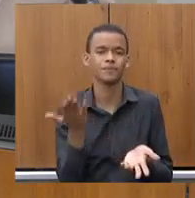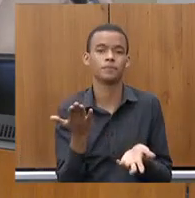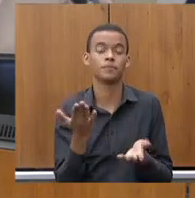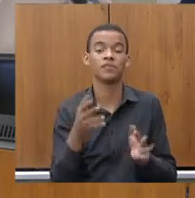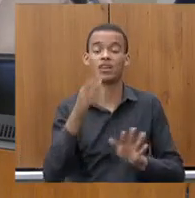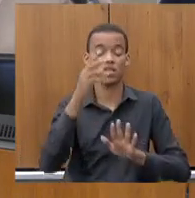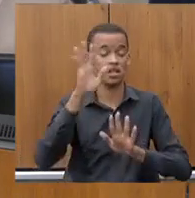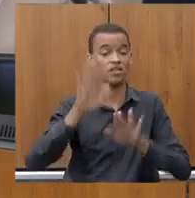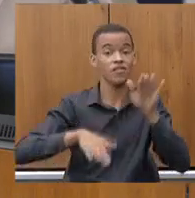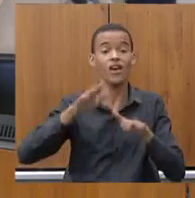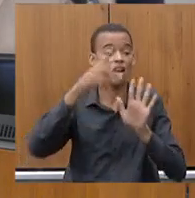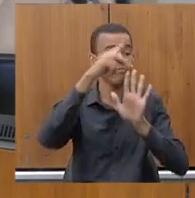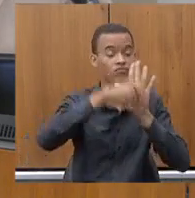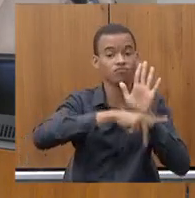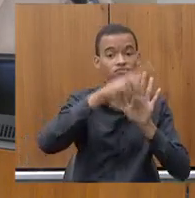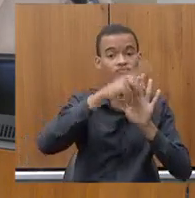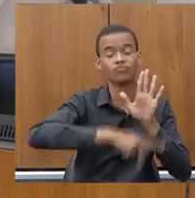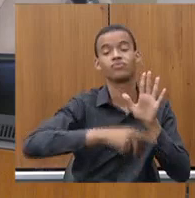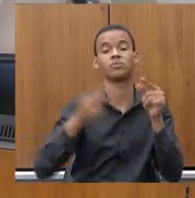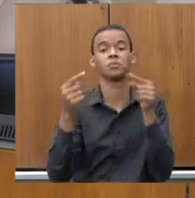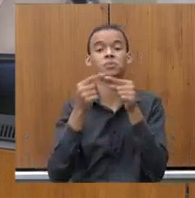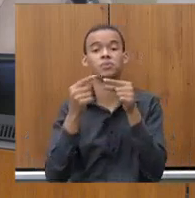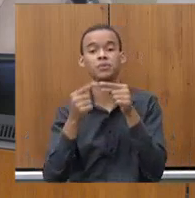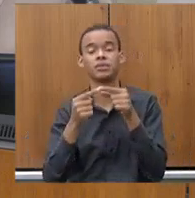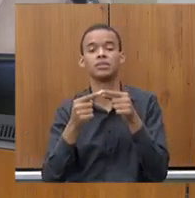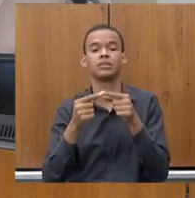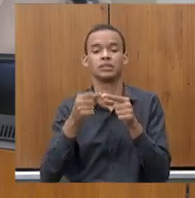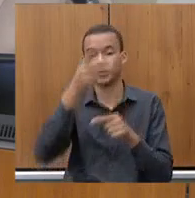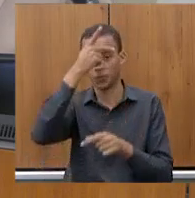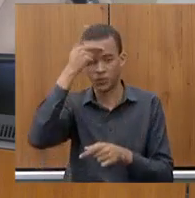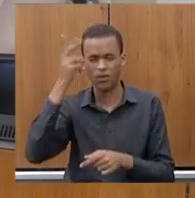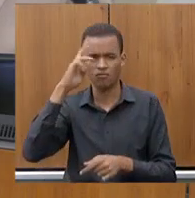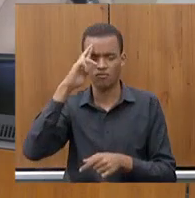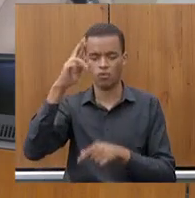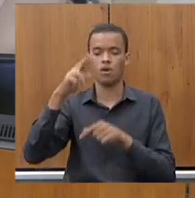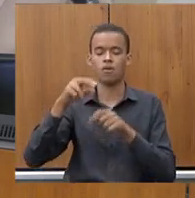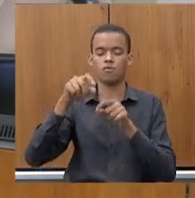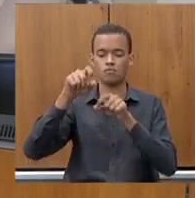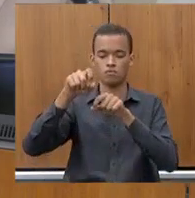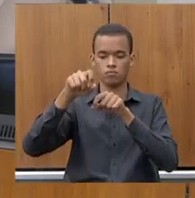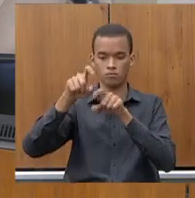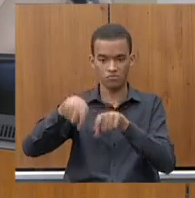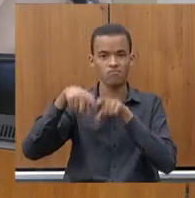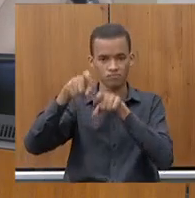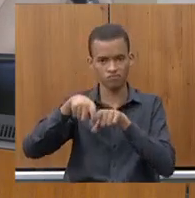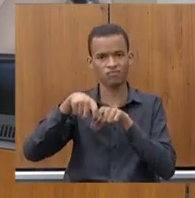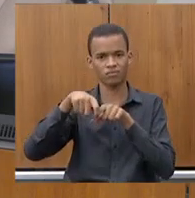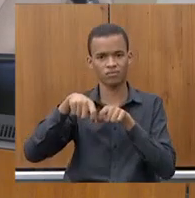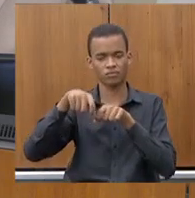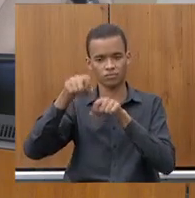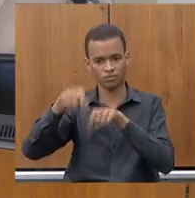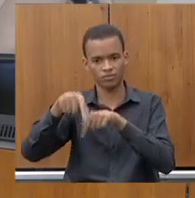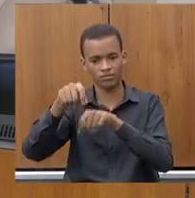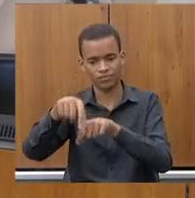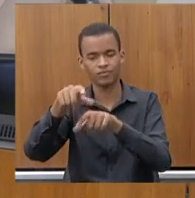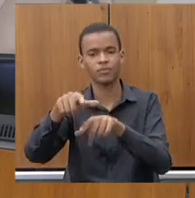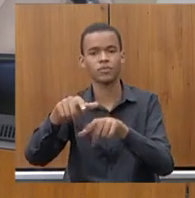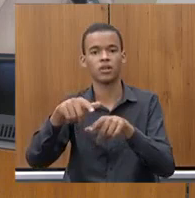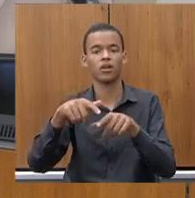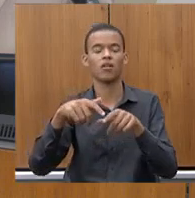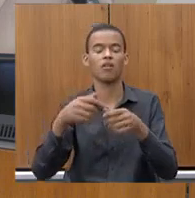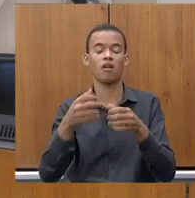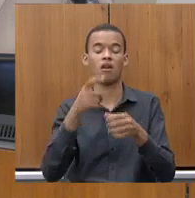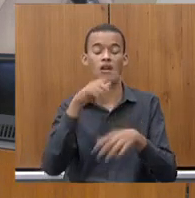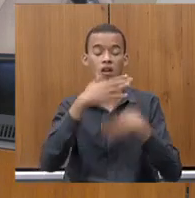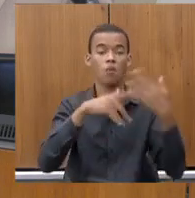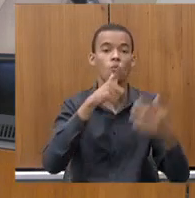dos vazenteiros, na beira dos rios, aonde a gente ia. Aí, descobriu que a enchente foi a 4 quilômetros de distância.